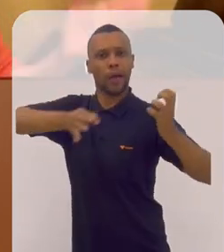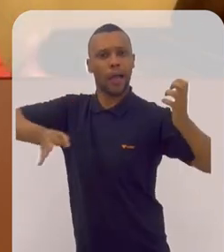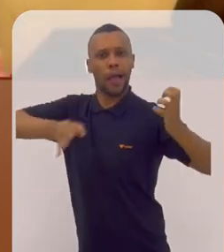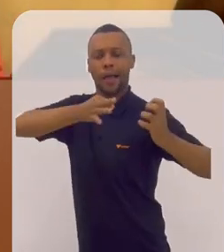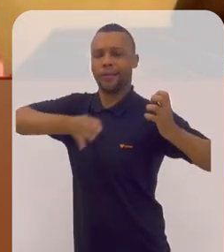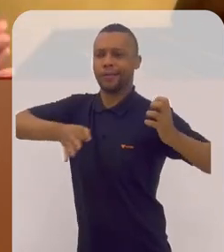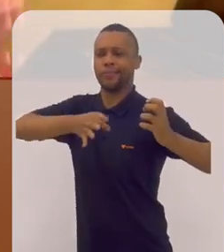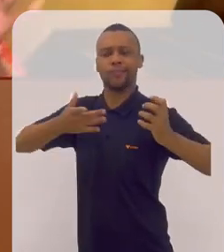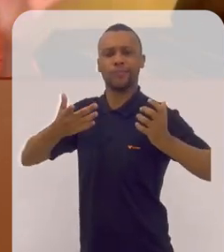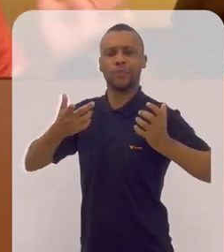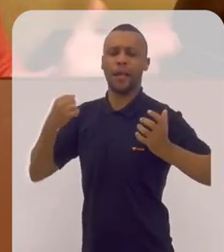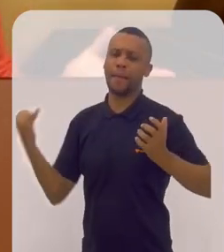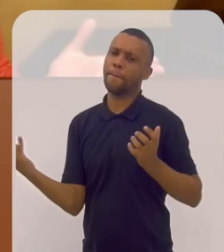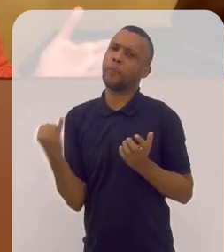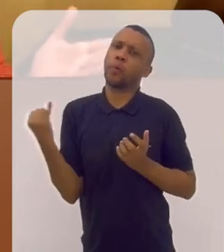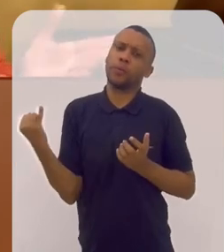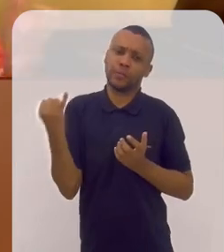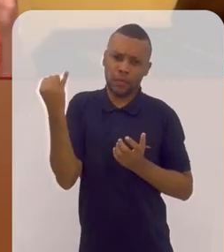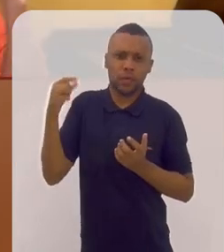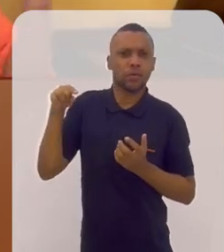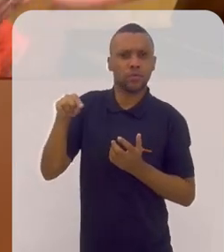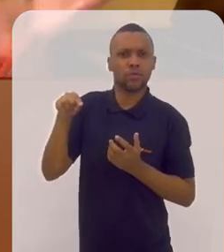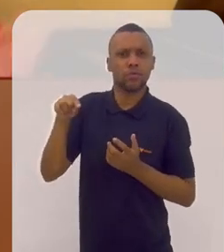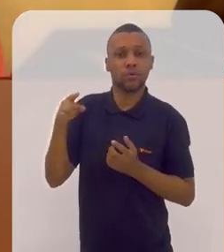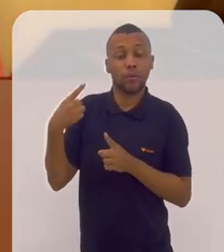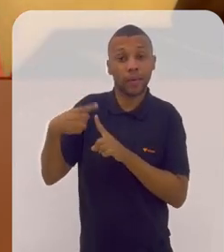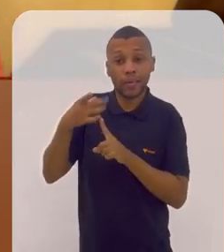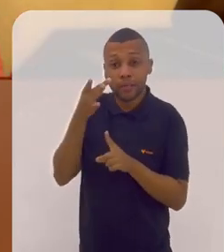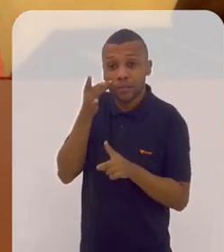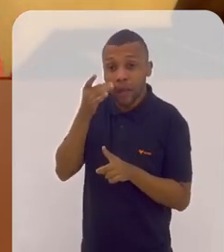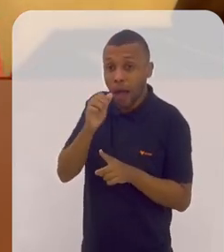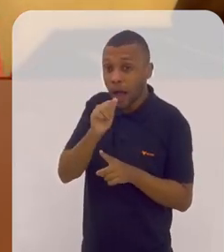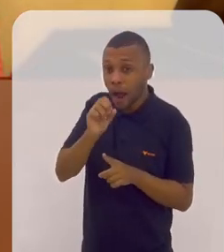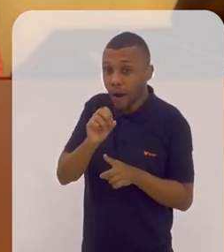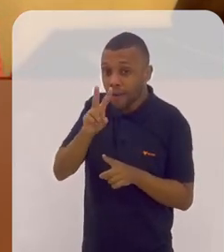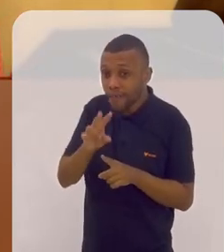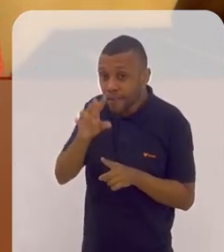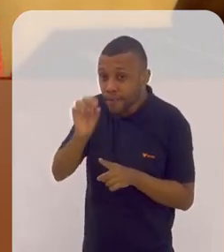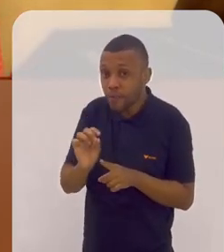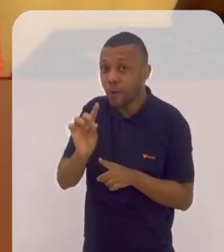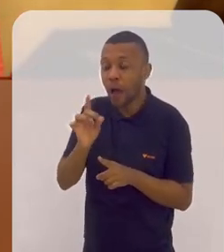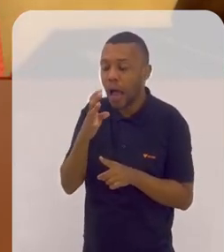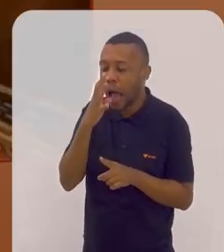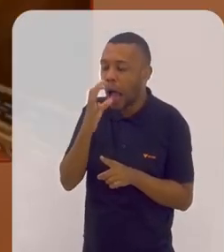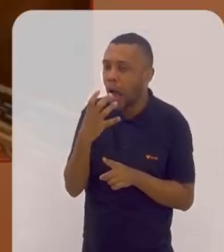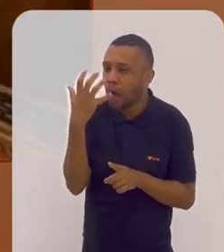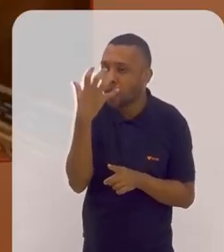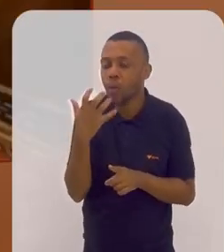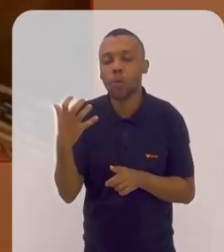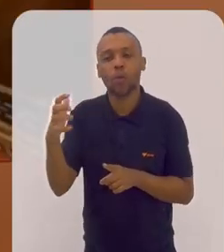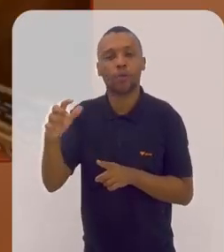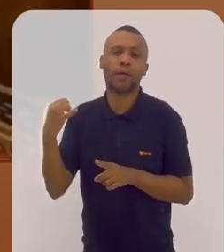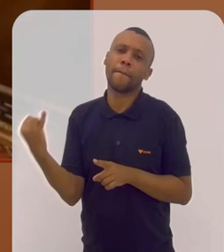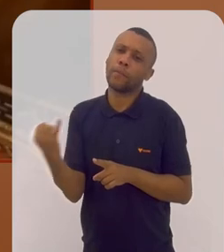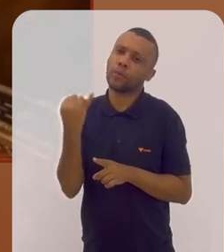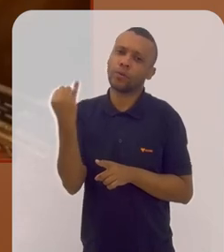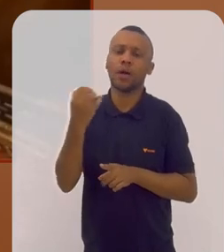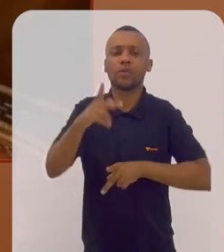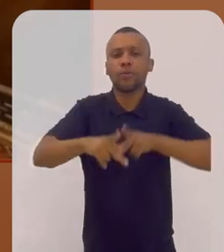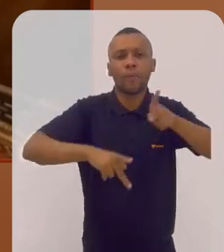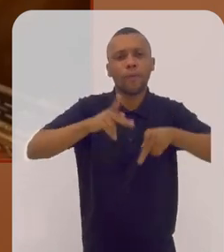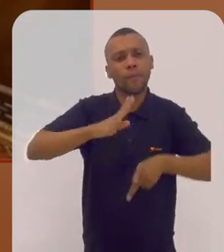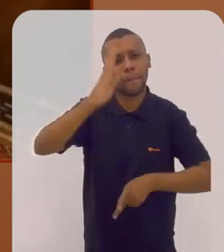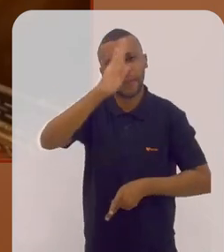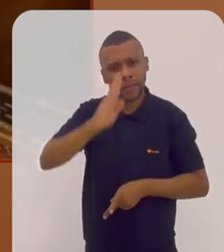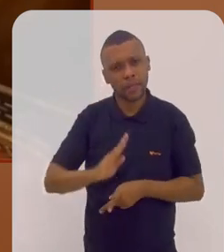som inigualável, não é? Porque quando a gente ouve uma orquestra ao vivo é a impressão que se tem. Isso é muito importante,